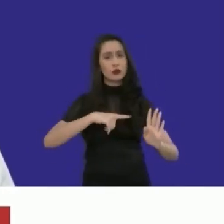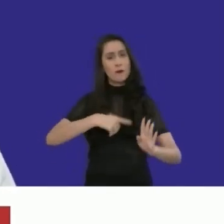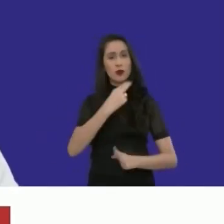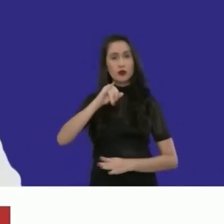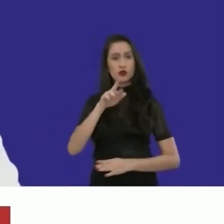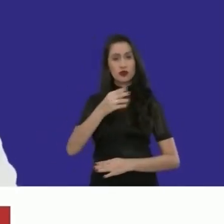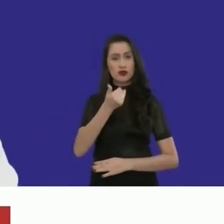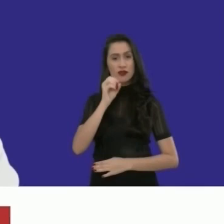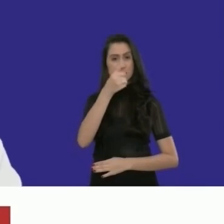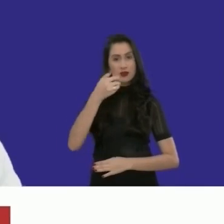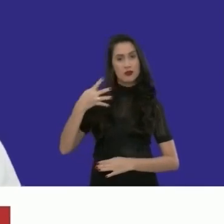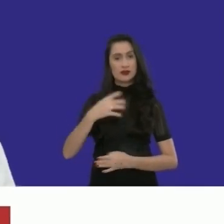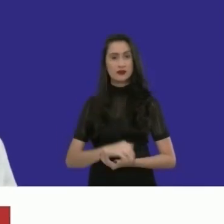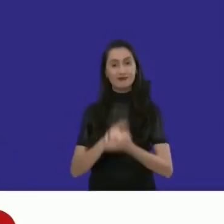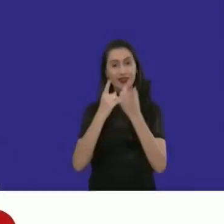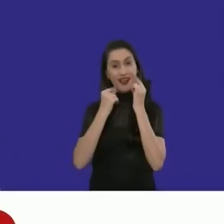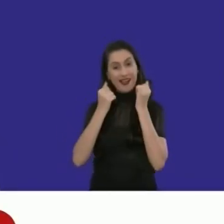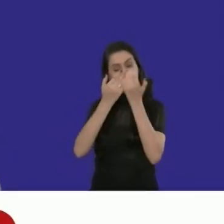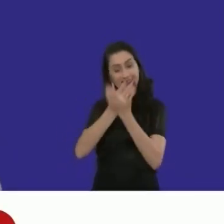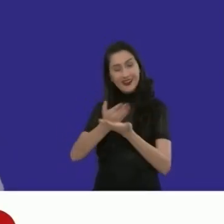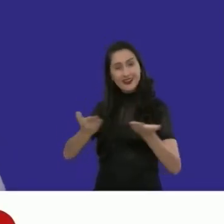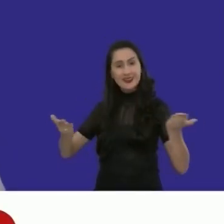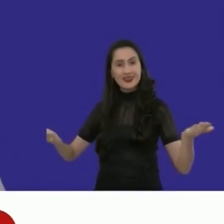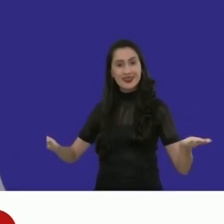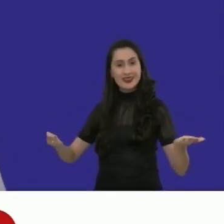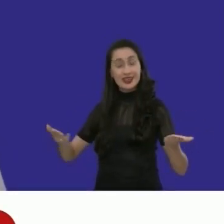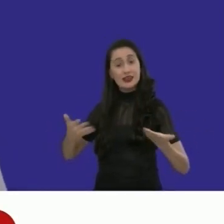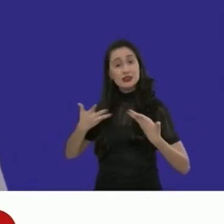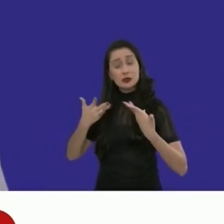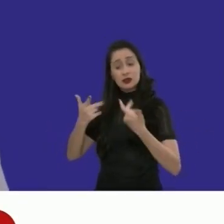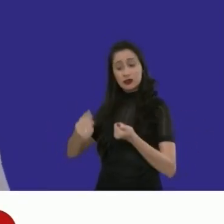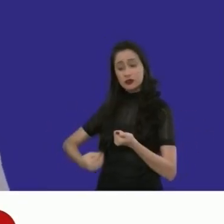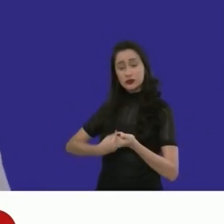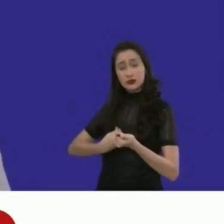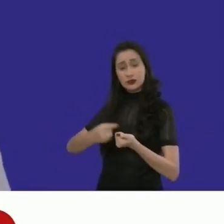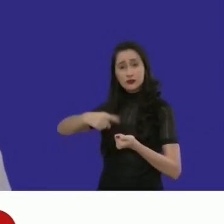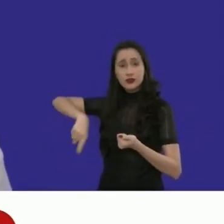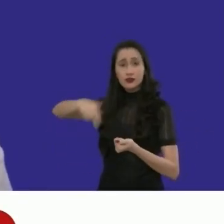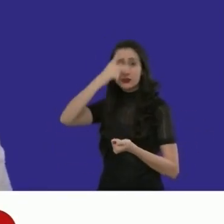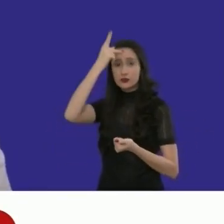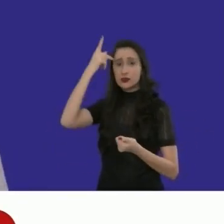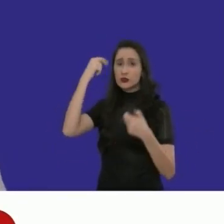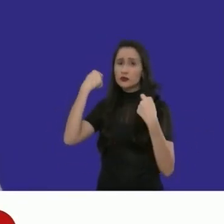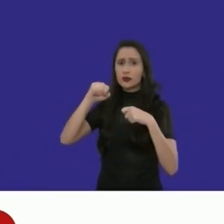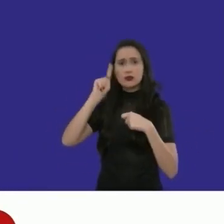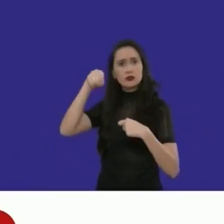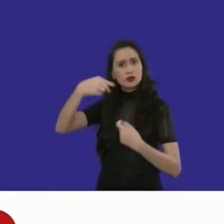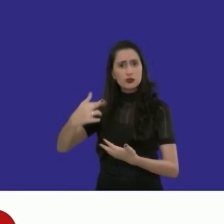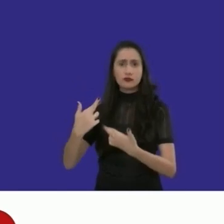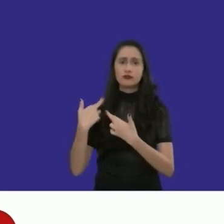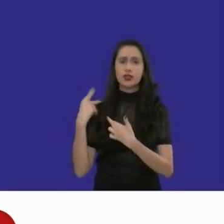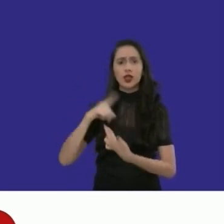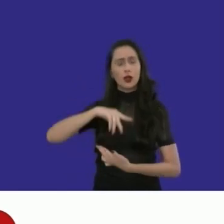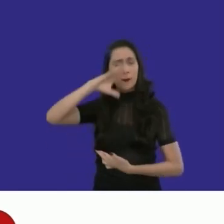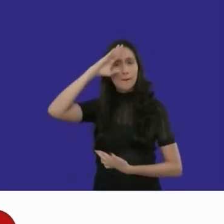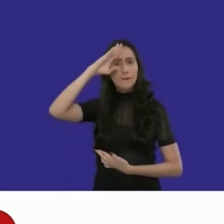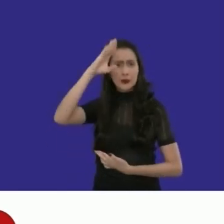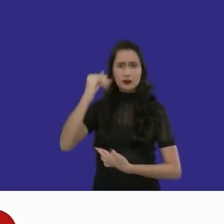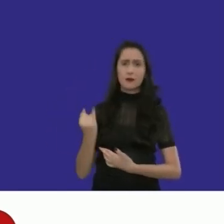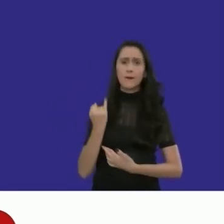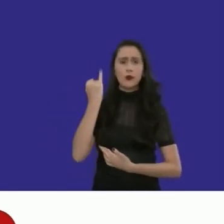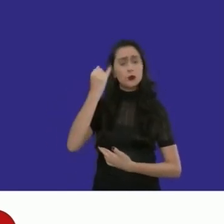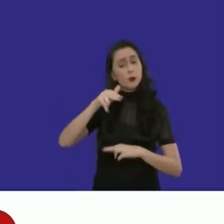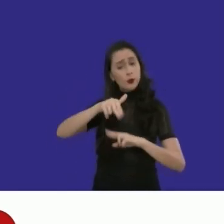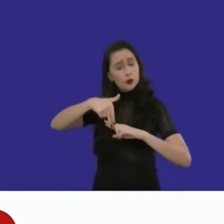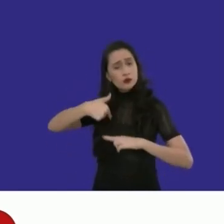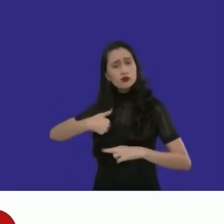Meu nome é Júnior Damaso, meu número é 1014. Alagoanos, a qualidade de vida das pessoas tem que ser sempre a nossa prioridade. Por isso,